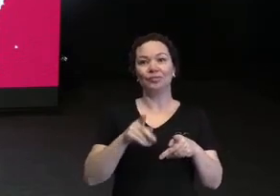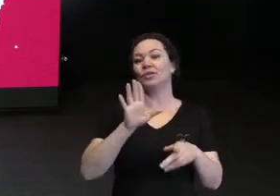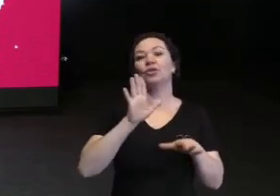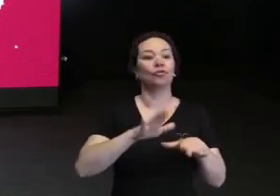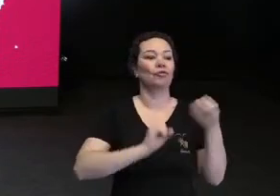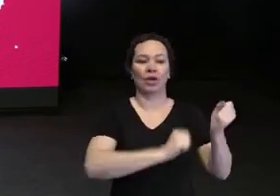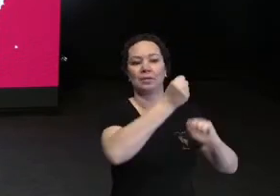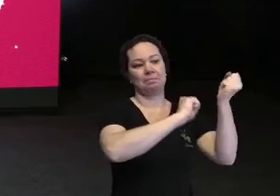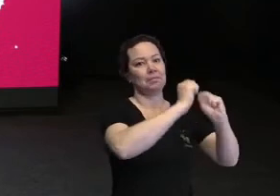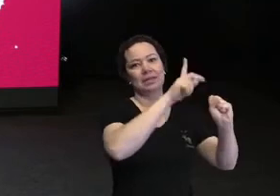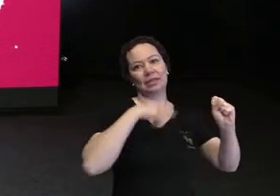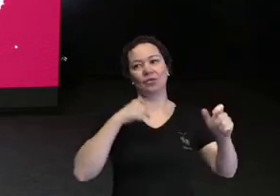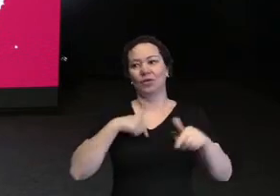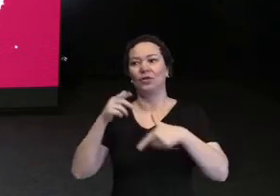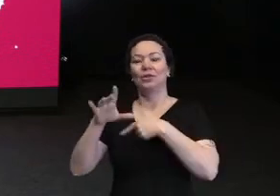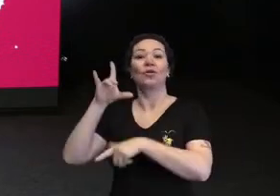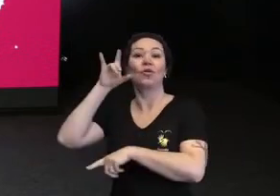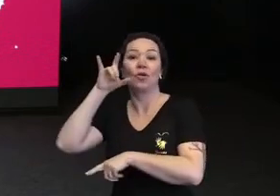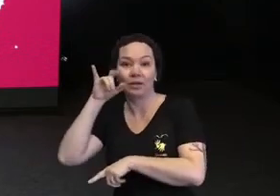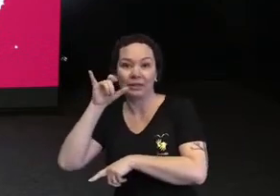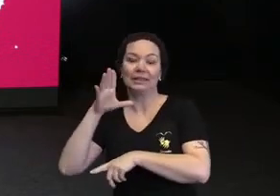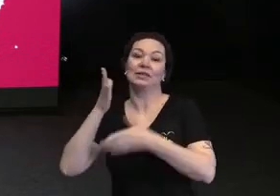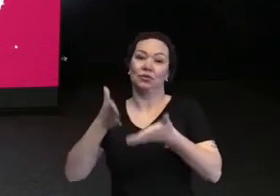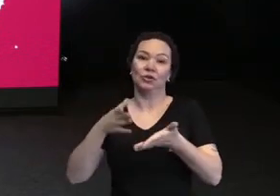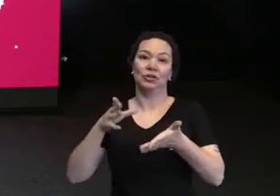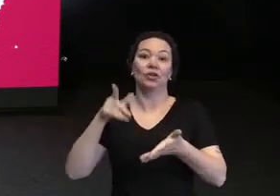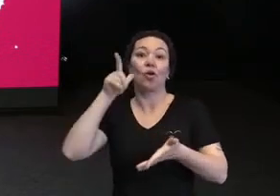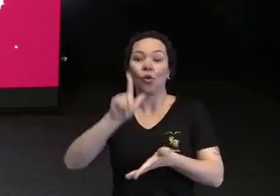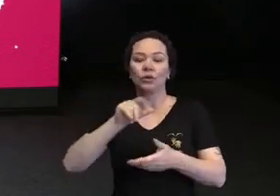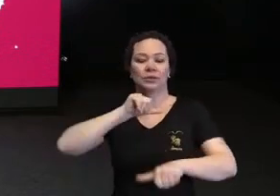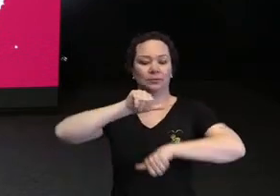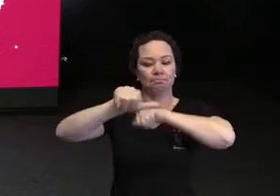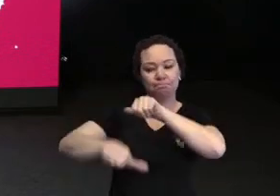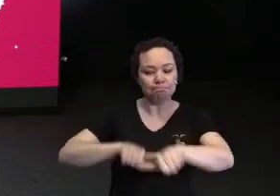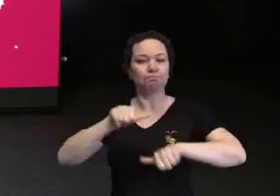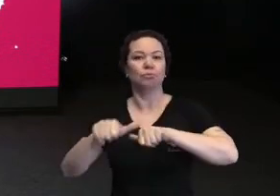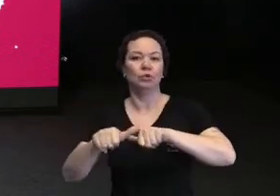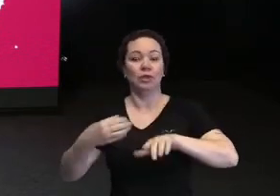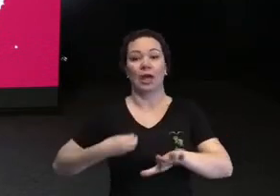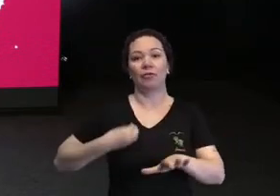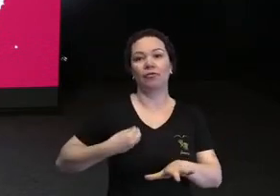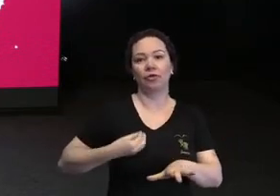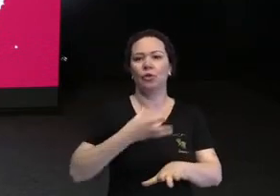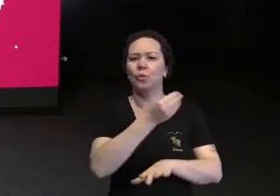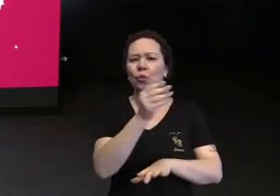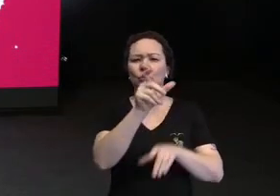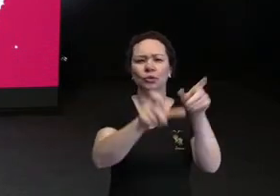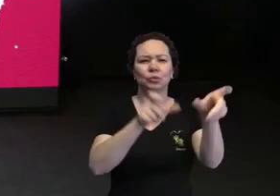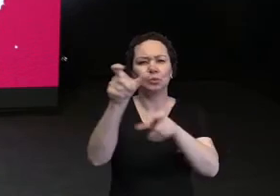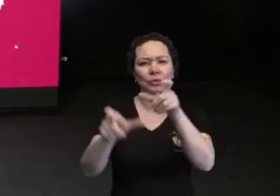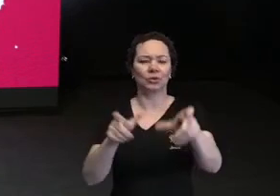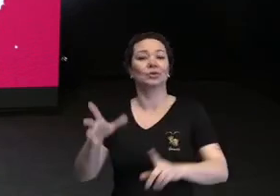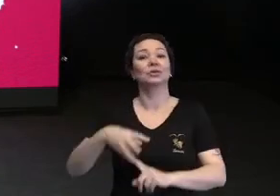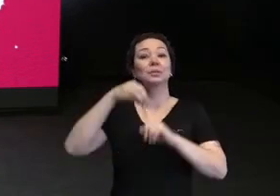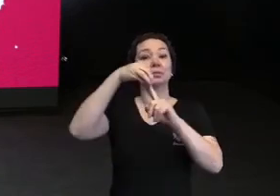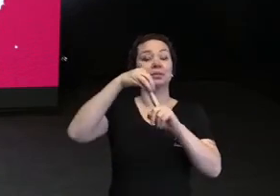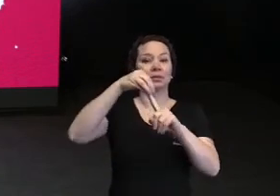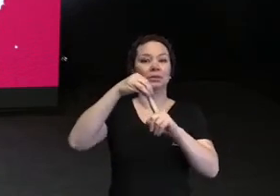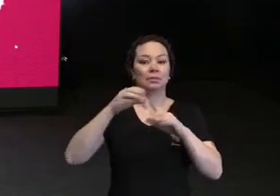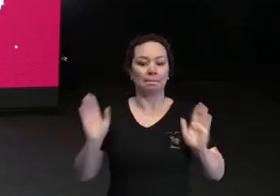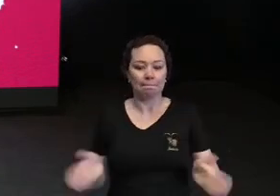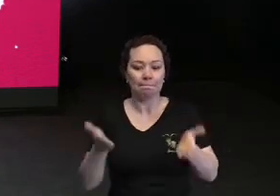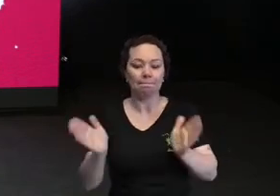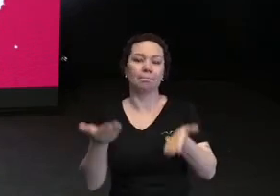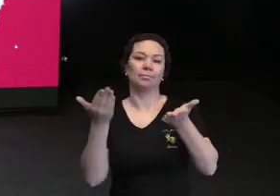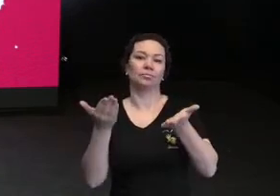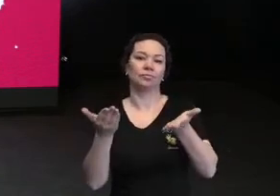empresa, não. O Instagram está entregando mais e hoje eu estou conseguindo transformar a vida de muitas pessoas e, principalmente, motivar